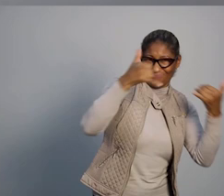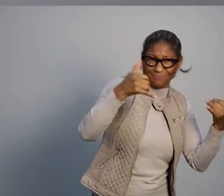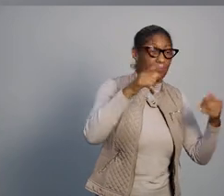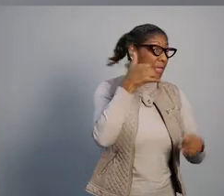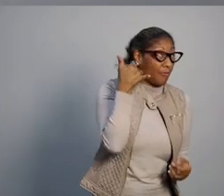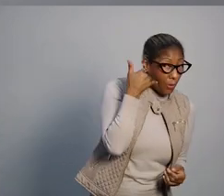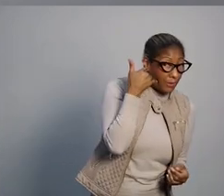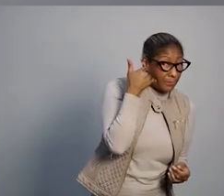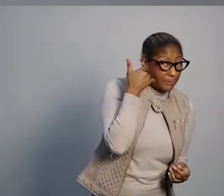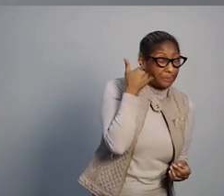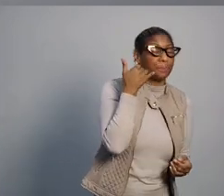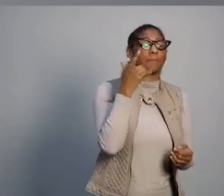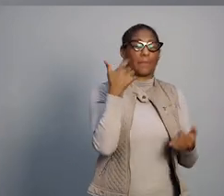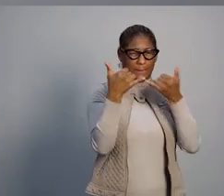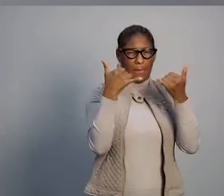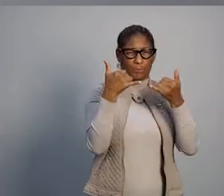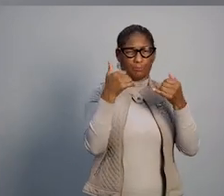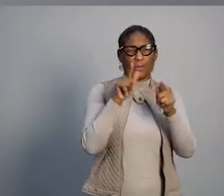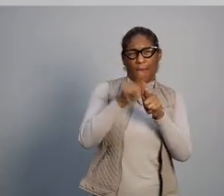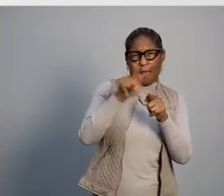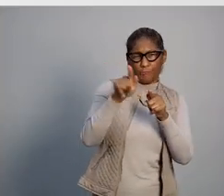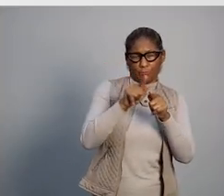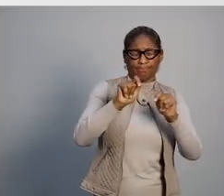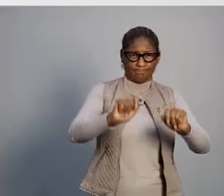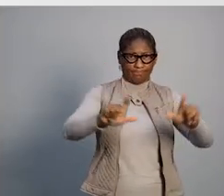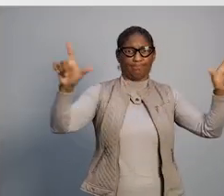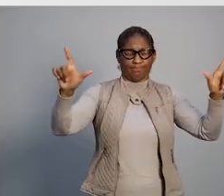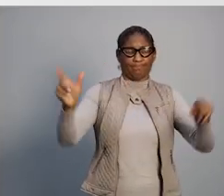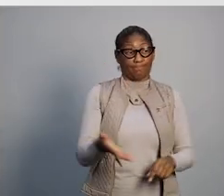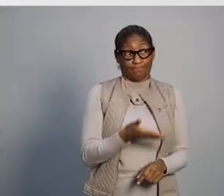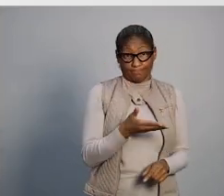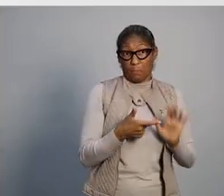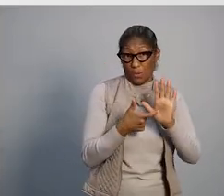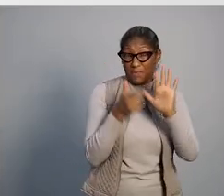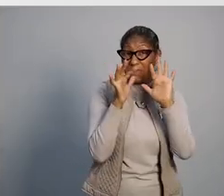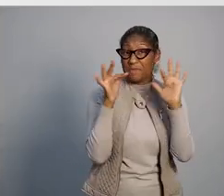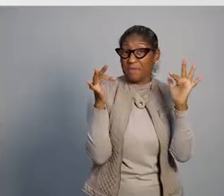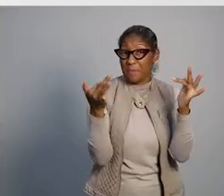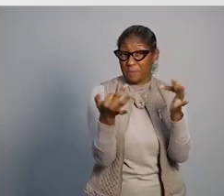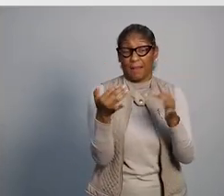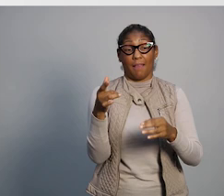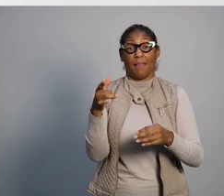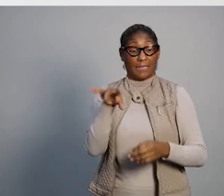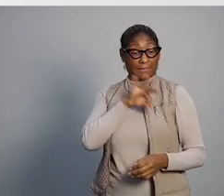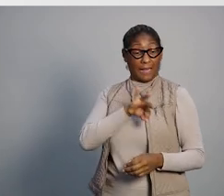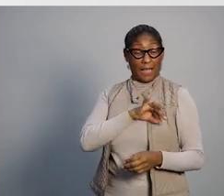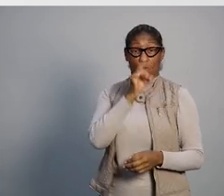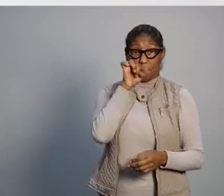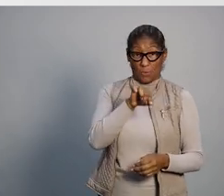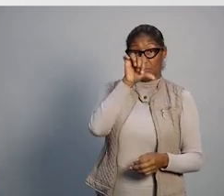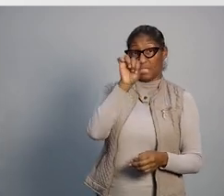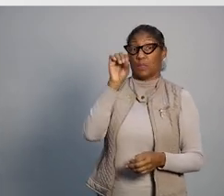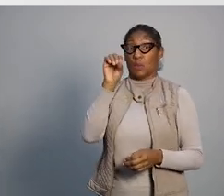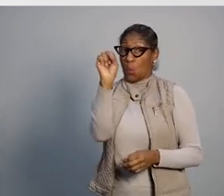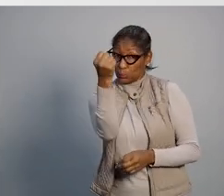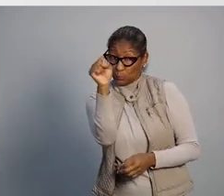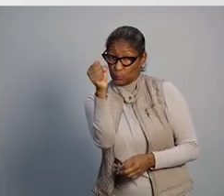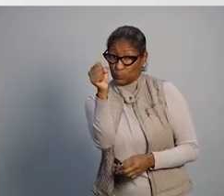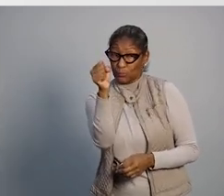energia e comunicações. Veja esse gráfico. O gráfico mostra que famílias com renda de até R$